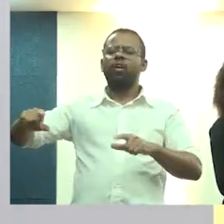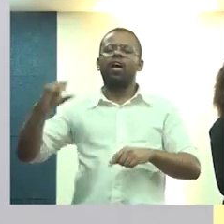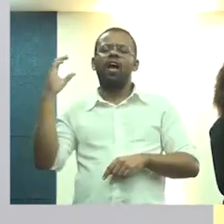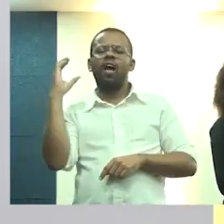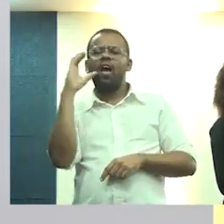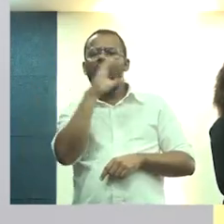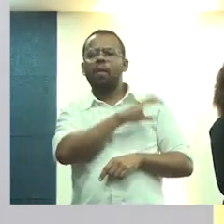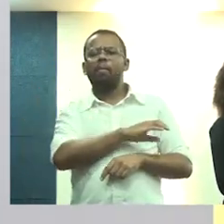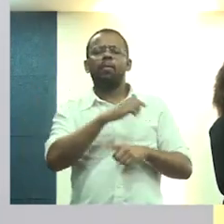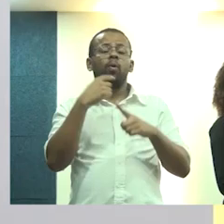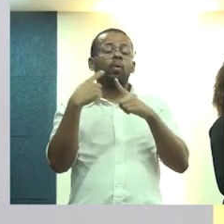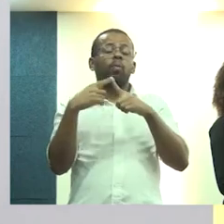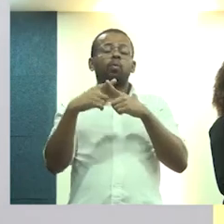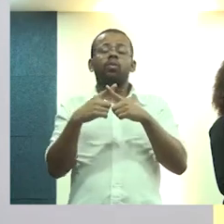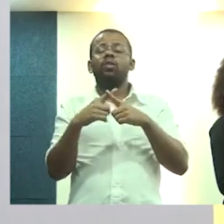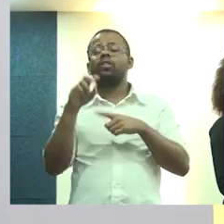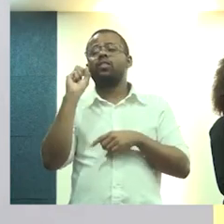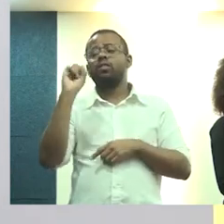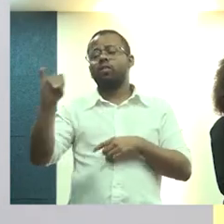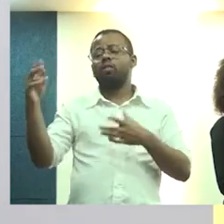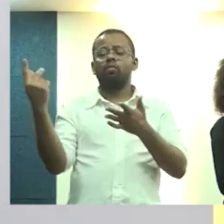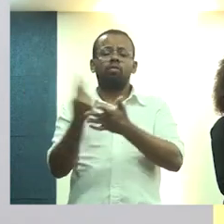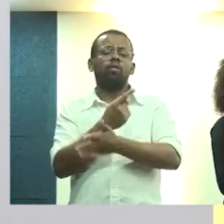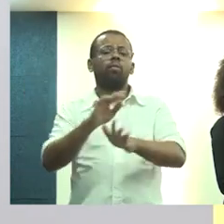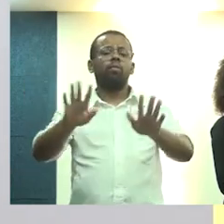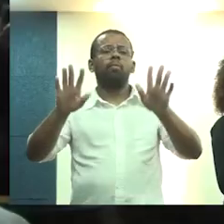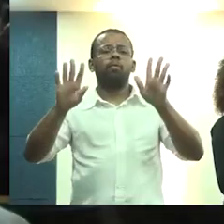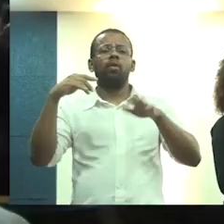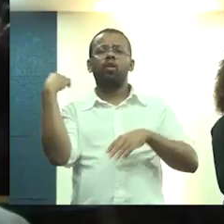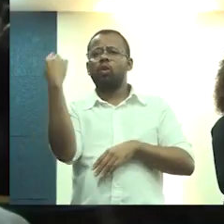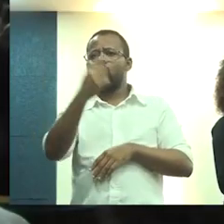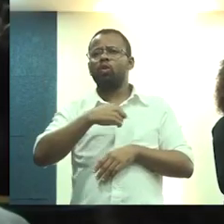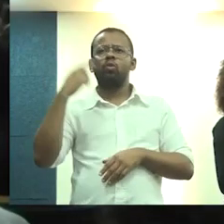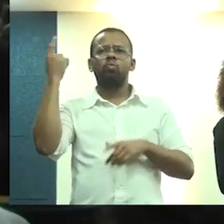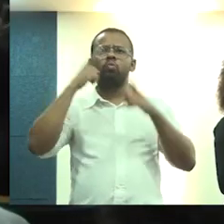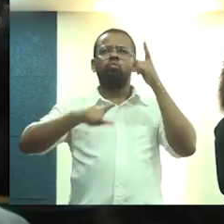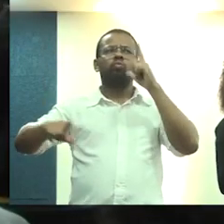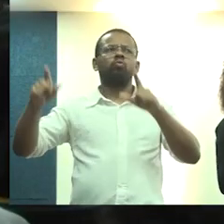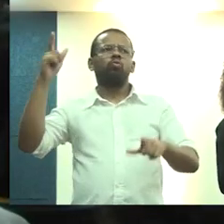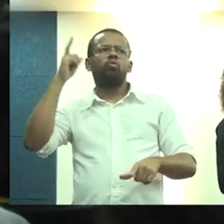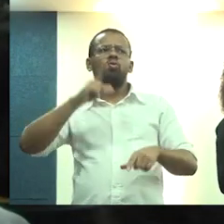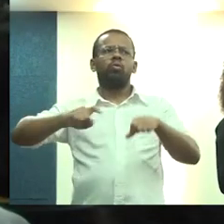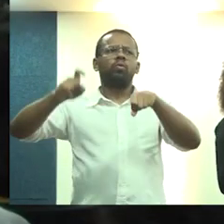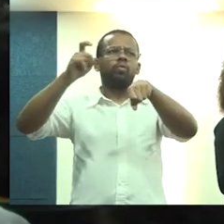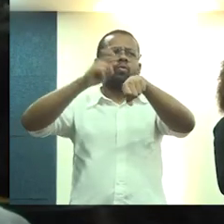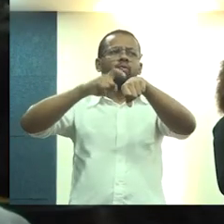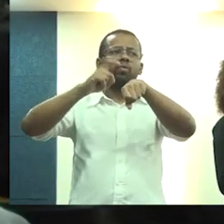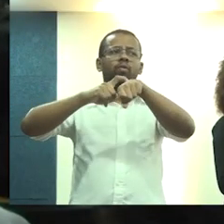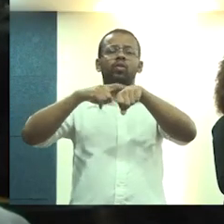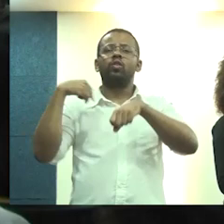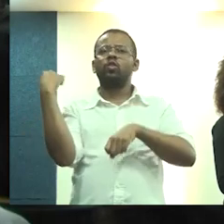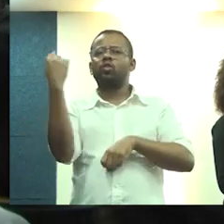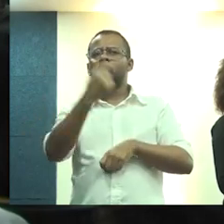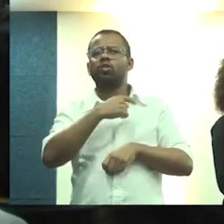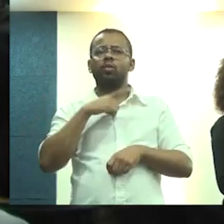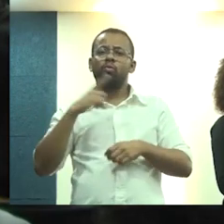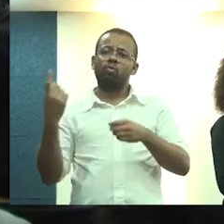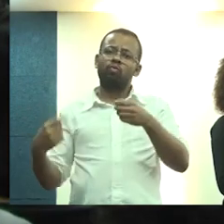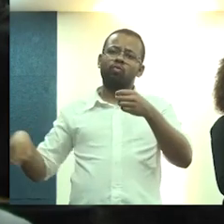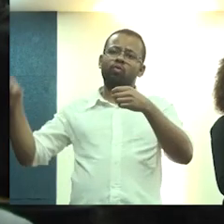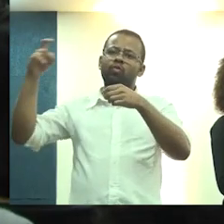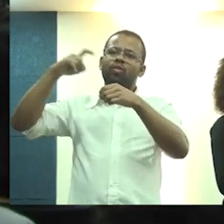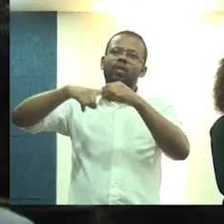muito mais rápida do que está até se acontecendo, mas a gente também tem vitórias aí, nesse momento que a gente está com a